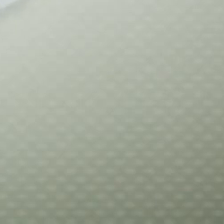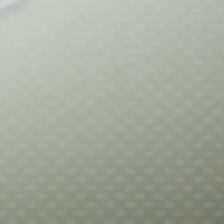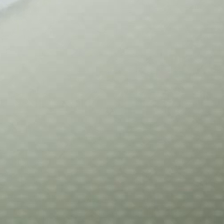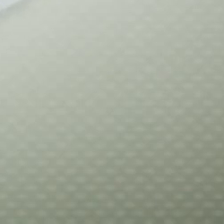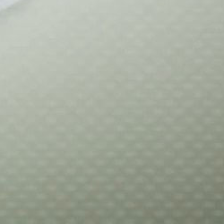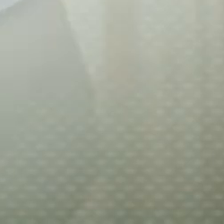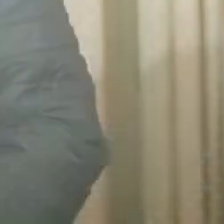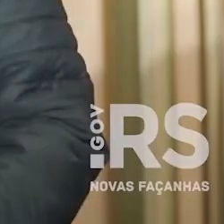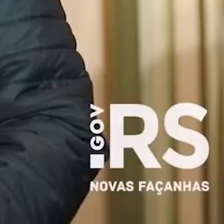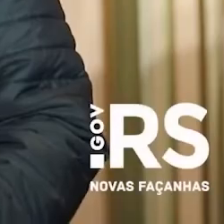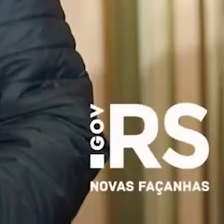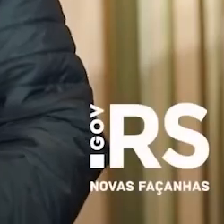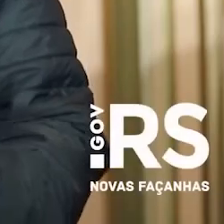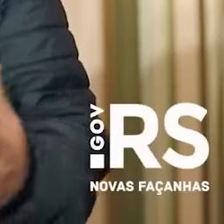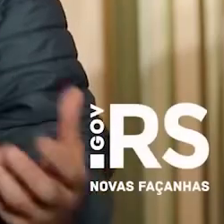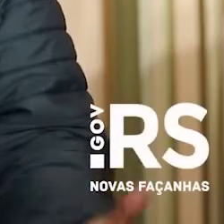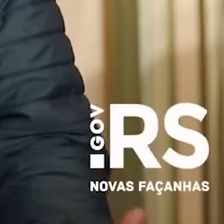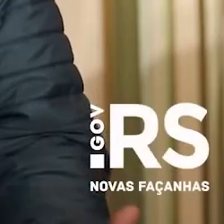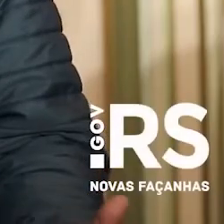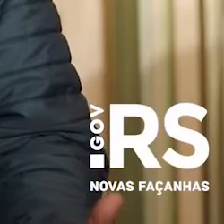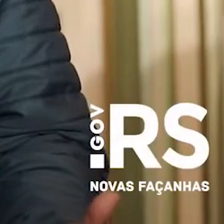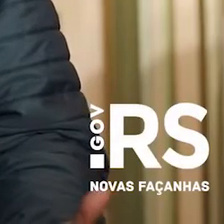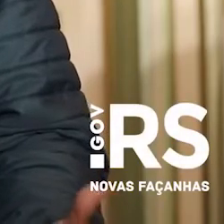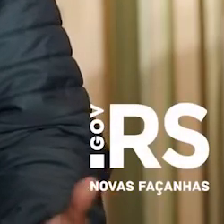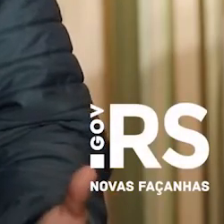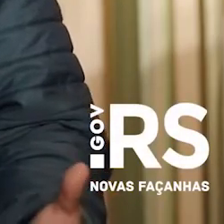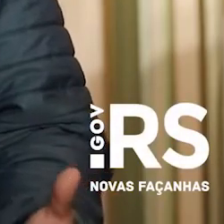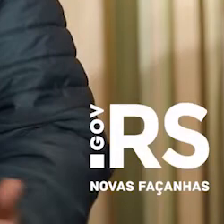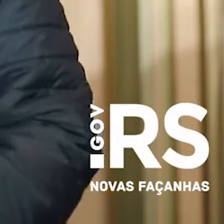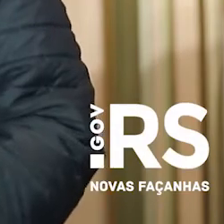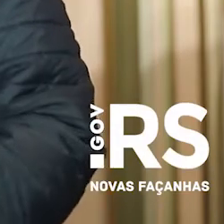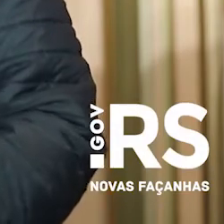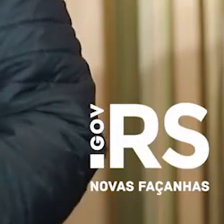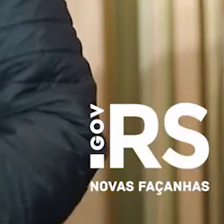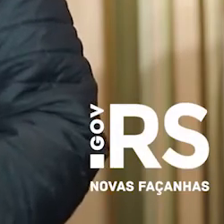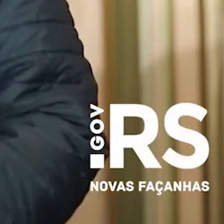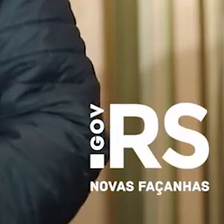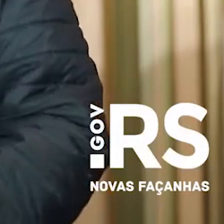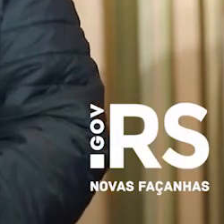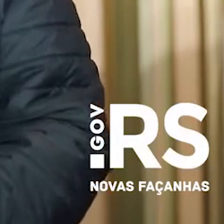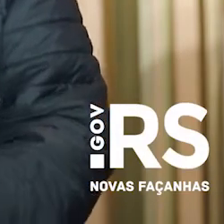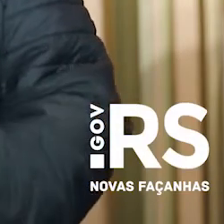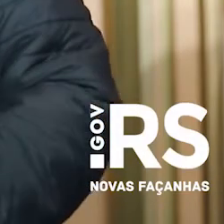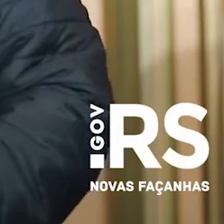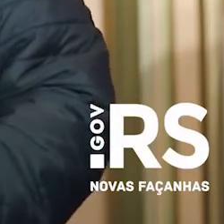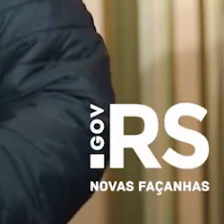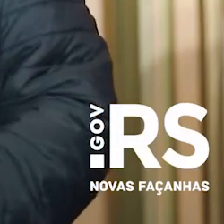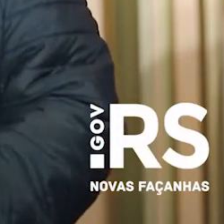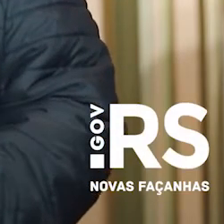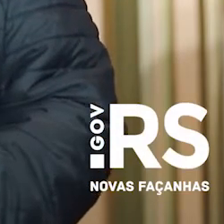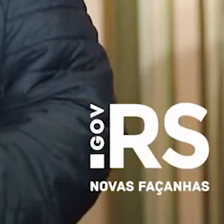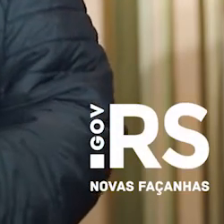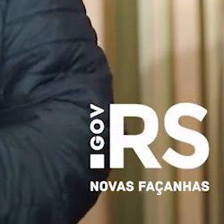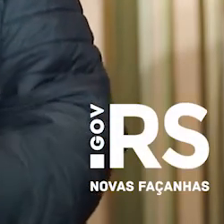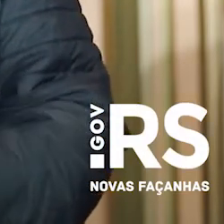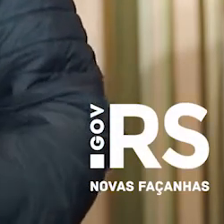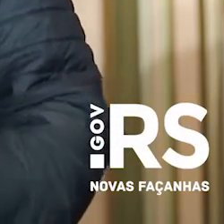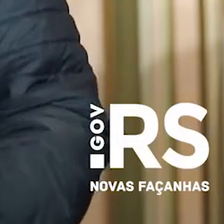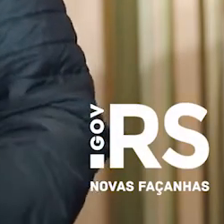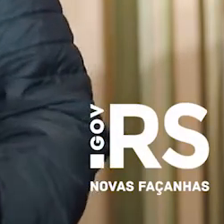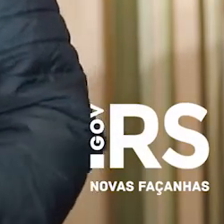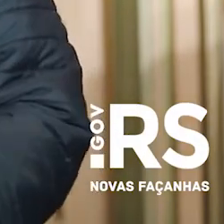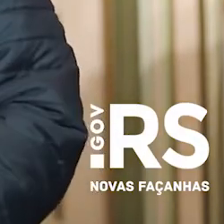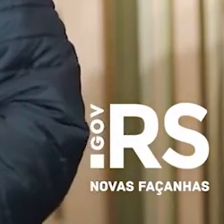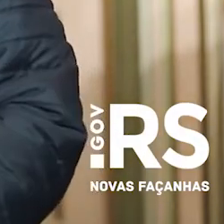Posso colocar ela de molho em água e sabão. Posso esfregá-la. Posso deixar, algumas